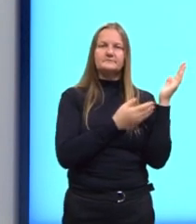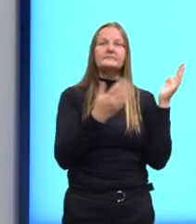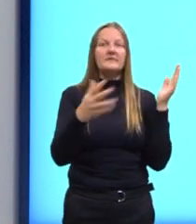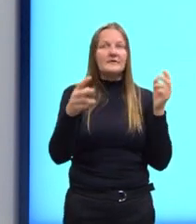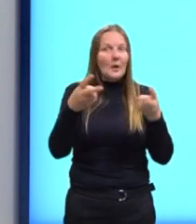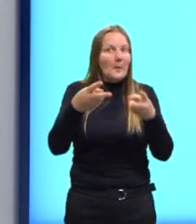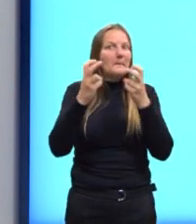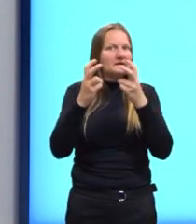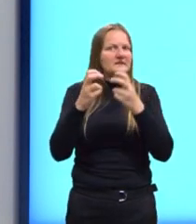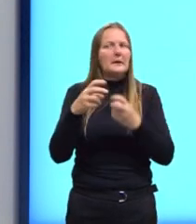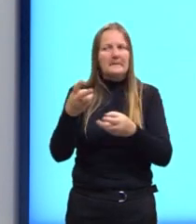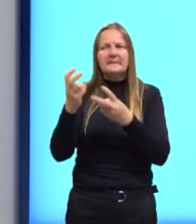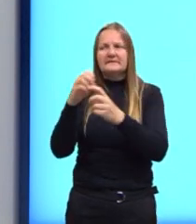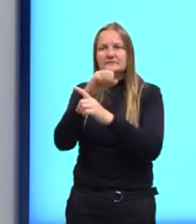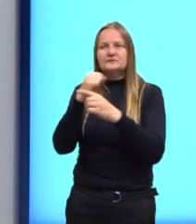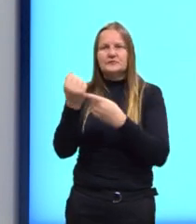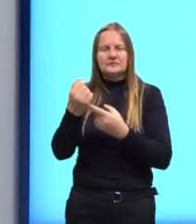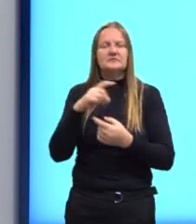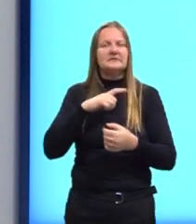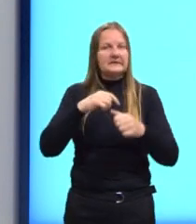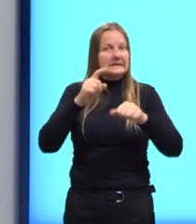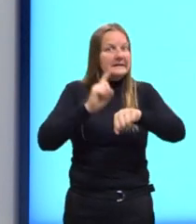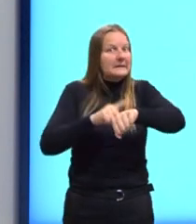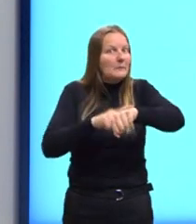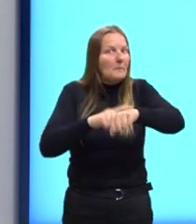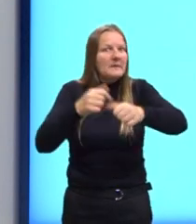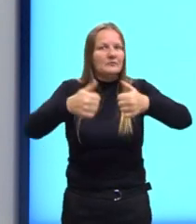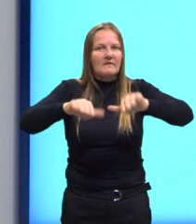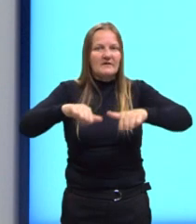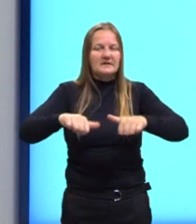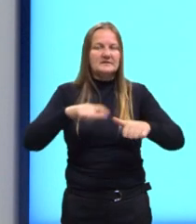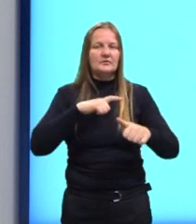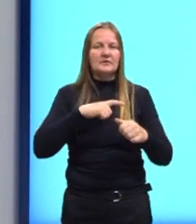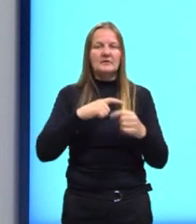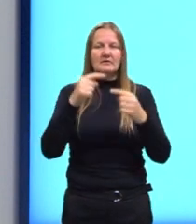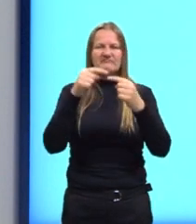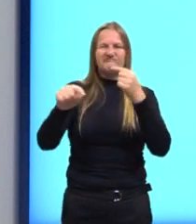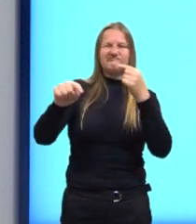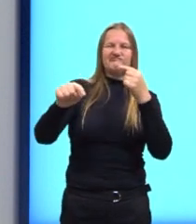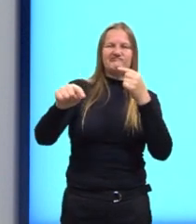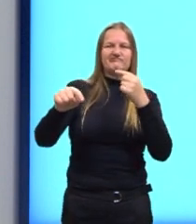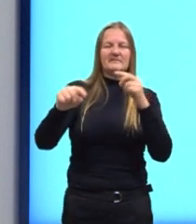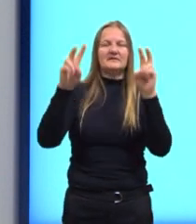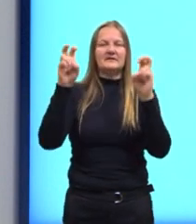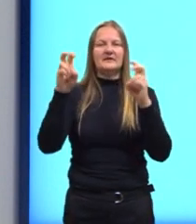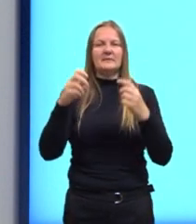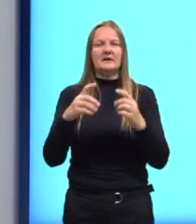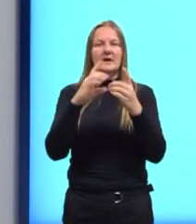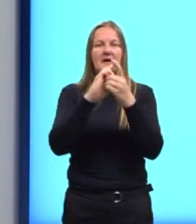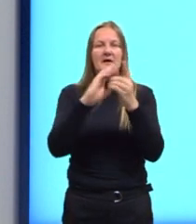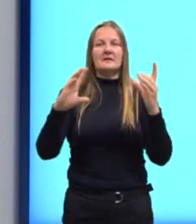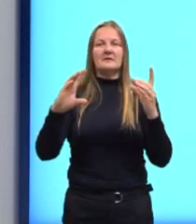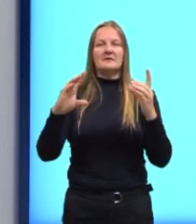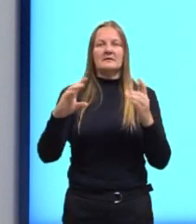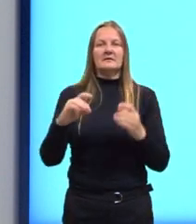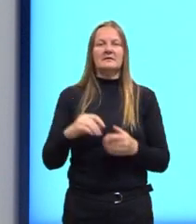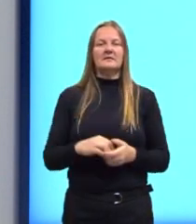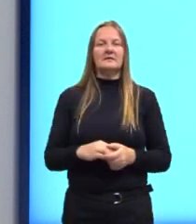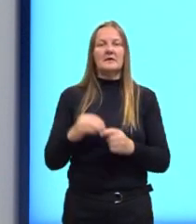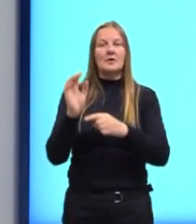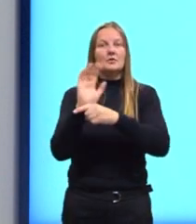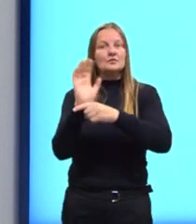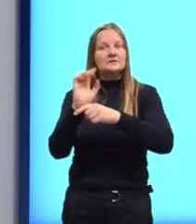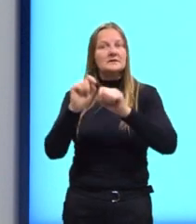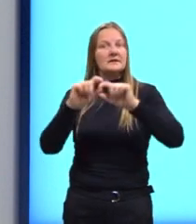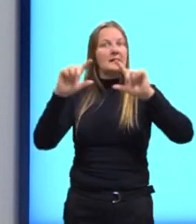aí e que são fatos na hora de avaliar. Em relação à fuga do tema, democratização no cinema.